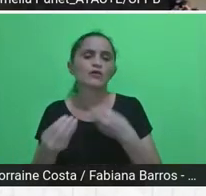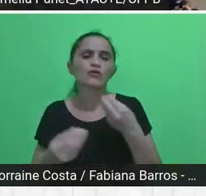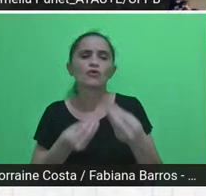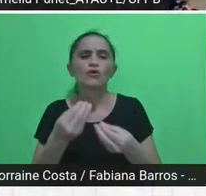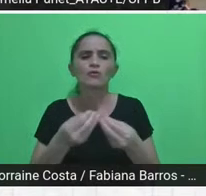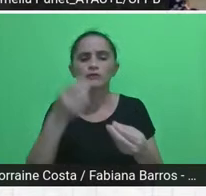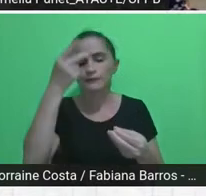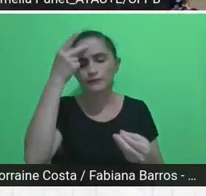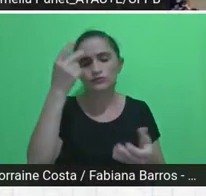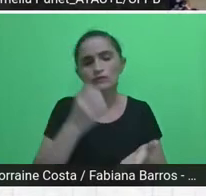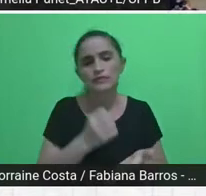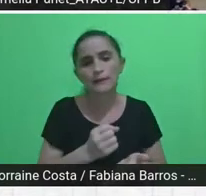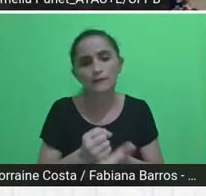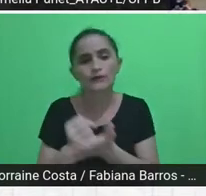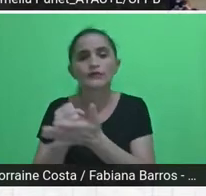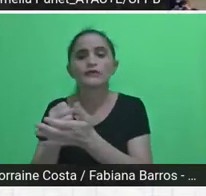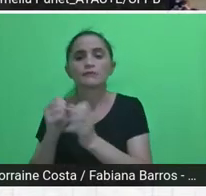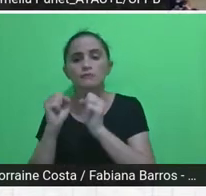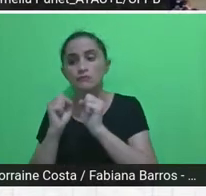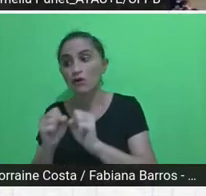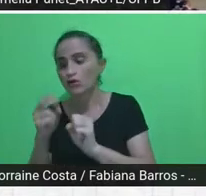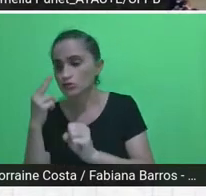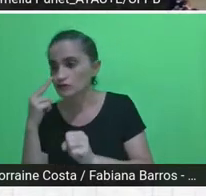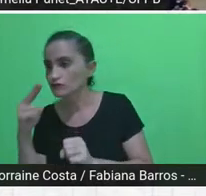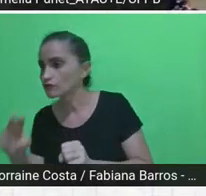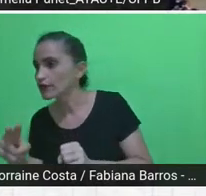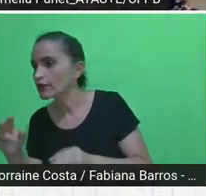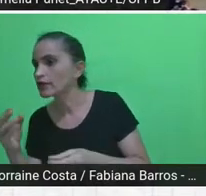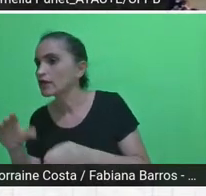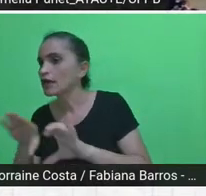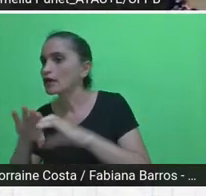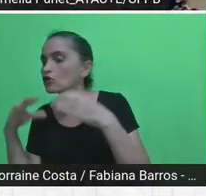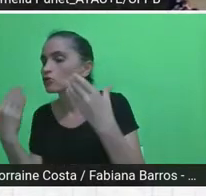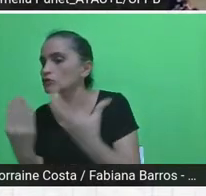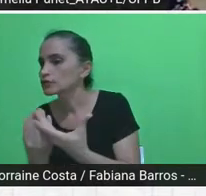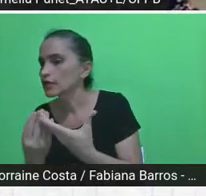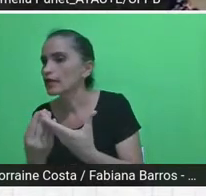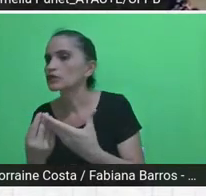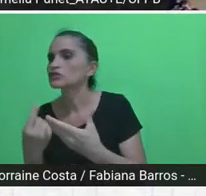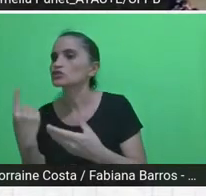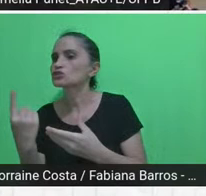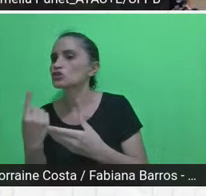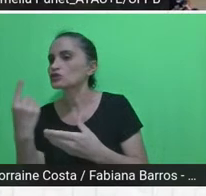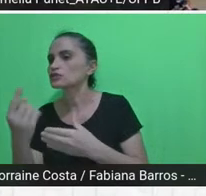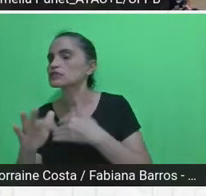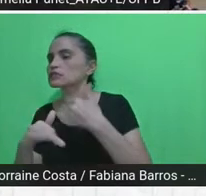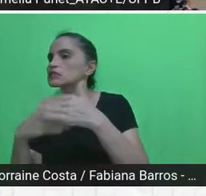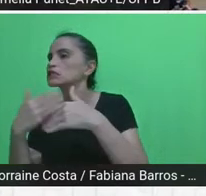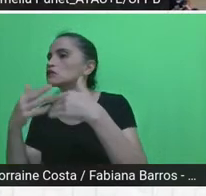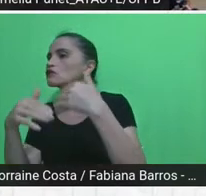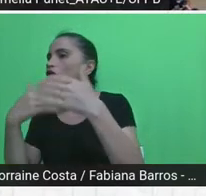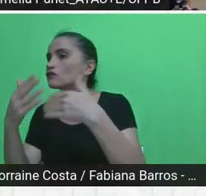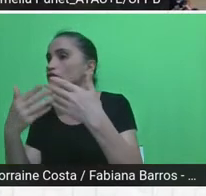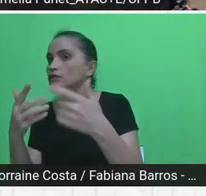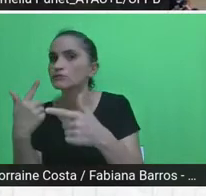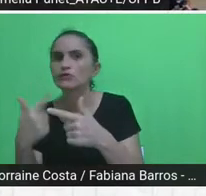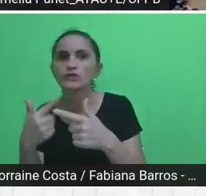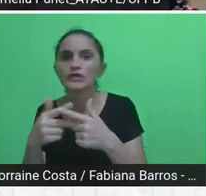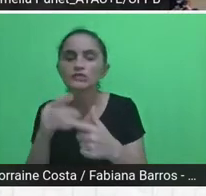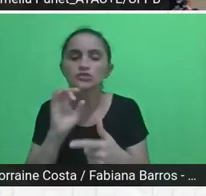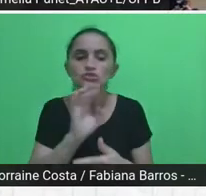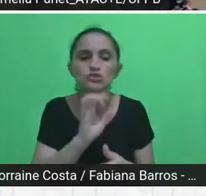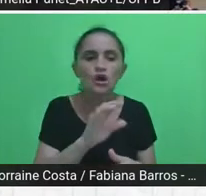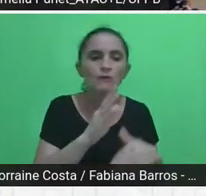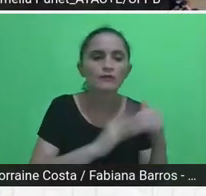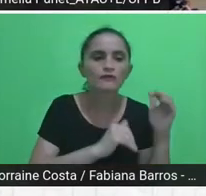até essa própria autoconstrução, porque eu acho que a gente não pode imaginar que vamos dar conta de todo esse território